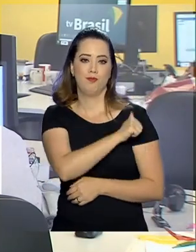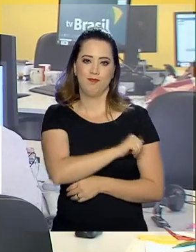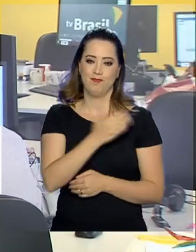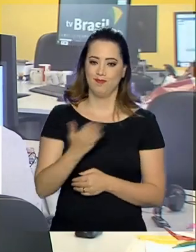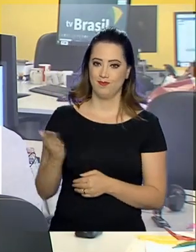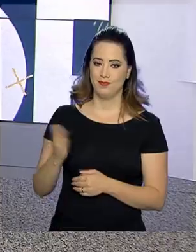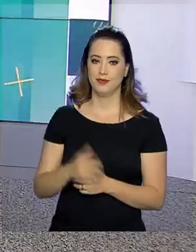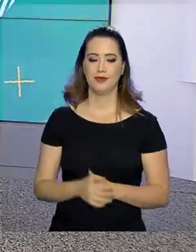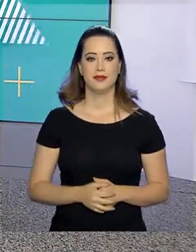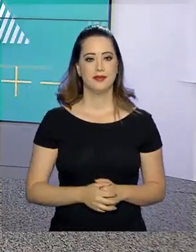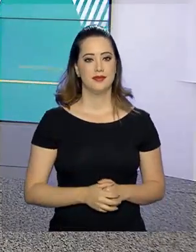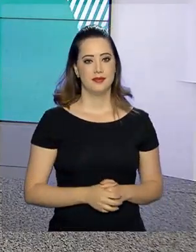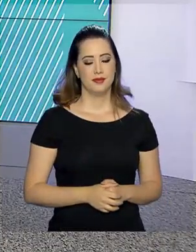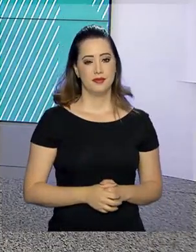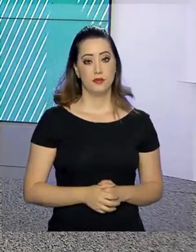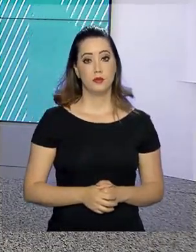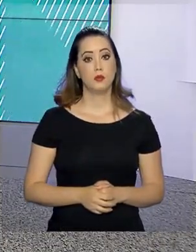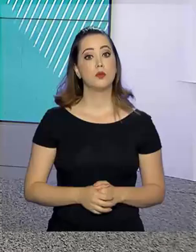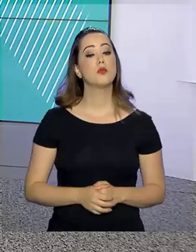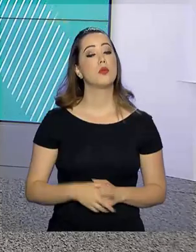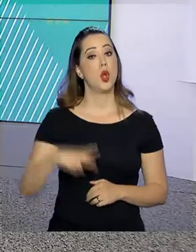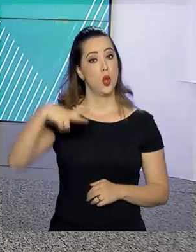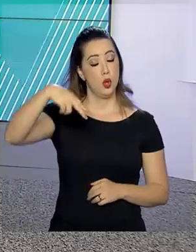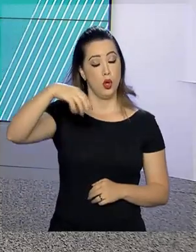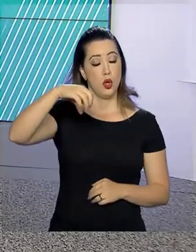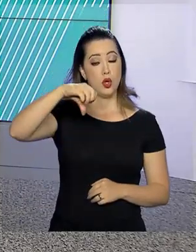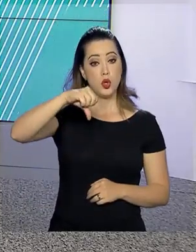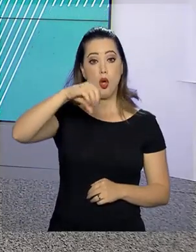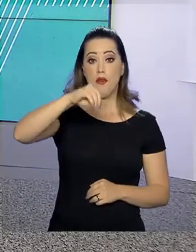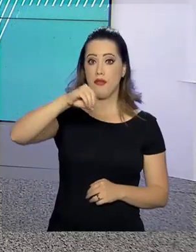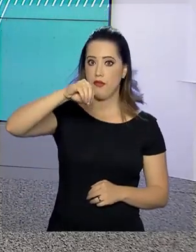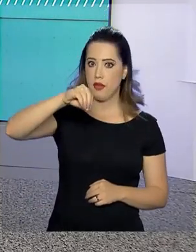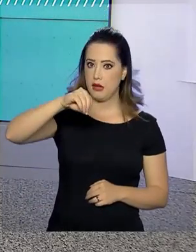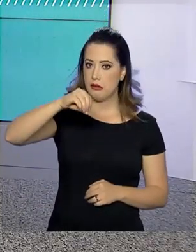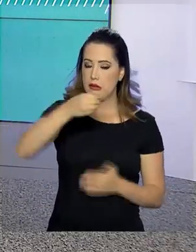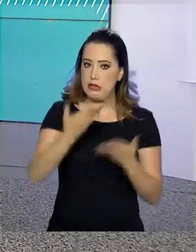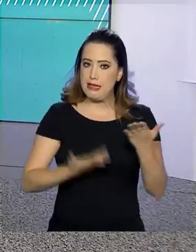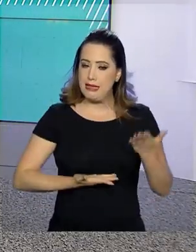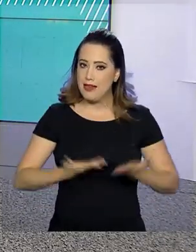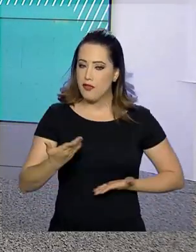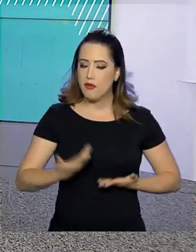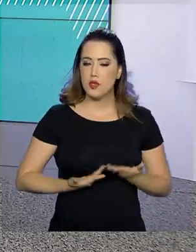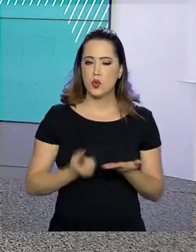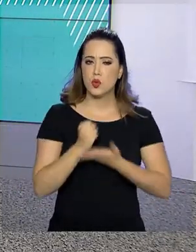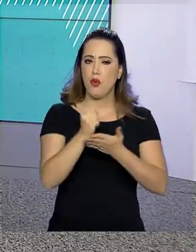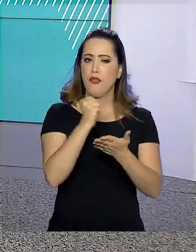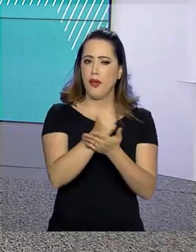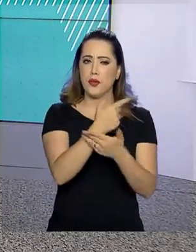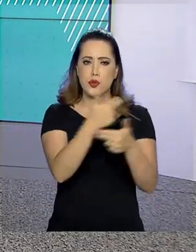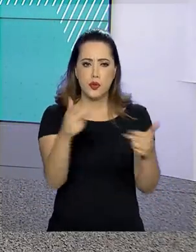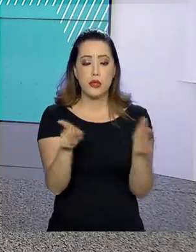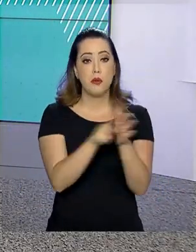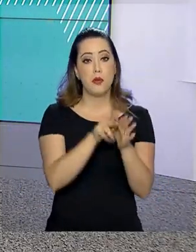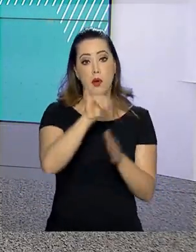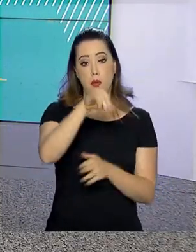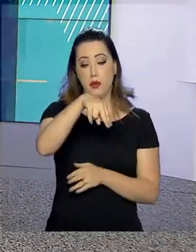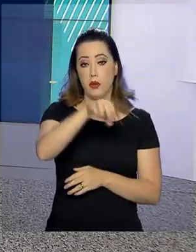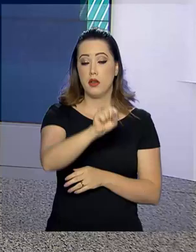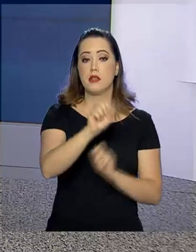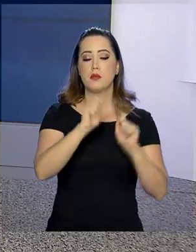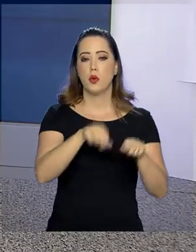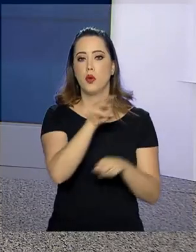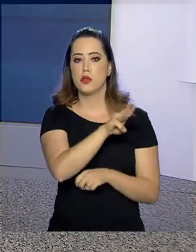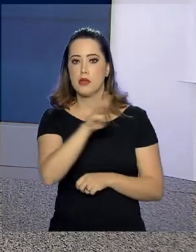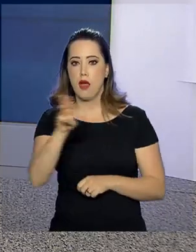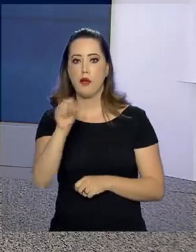governo agora. 90 serviços do INSS passam a ser realizados pela internet ou telefone. Agora,